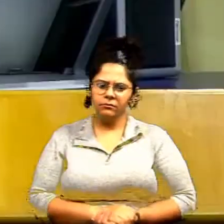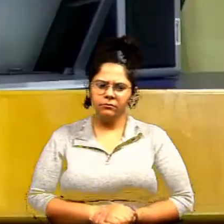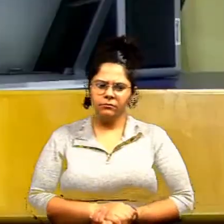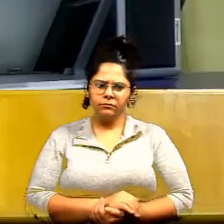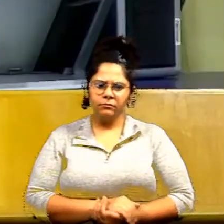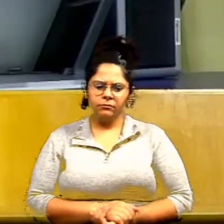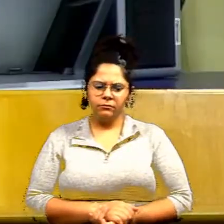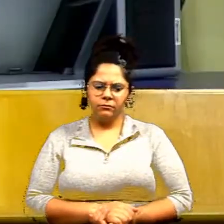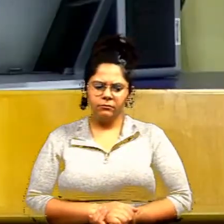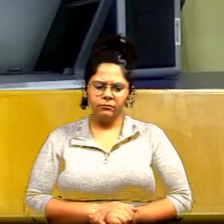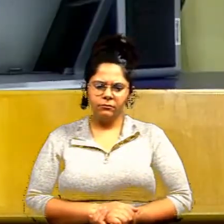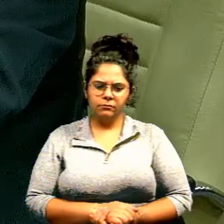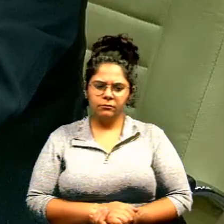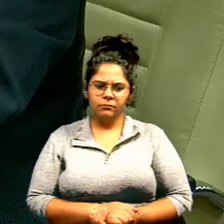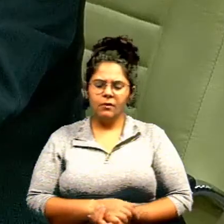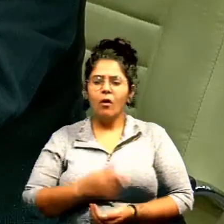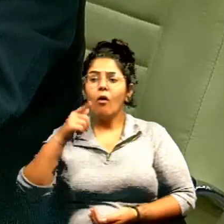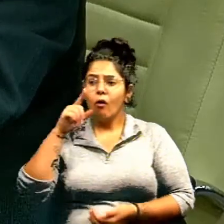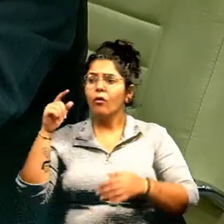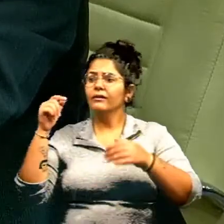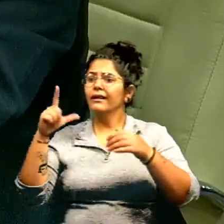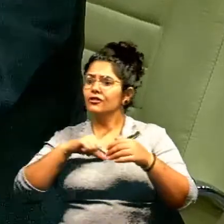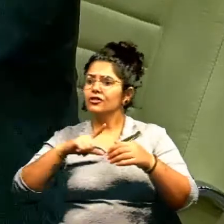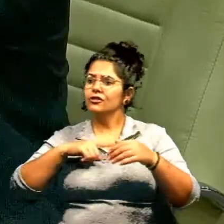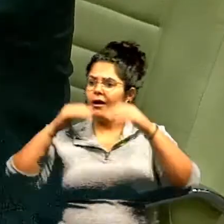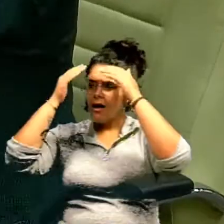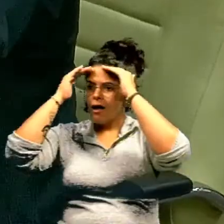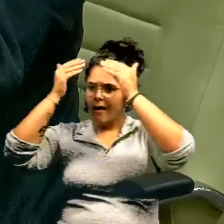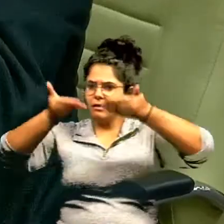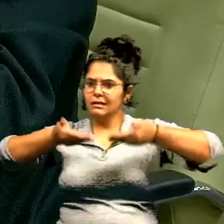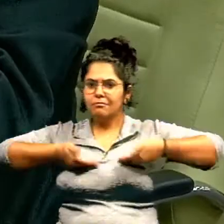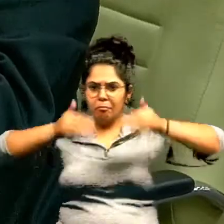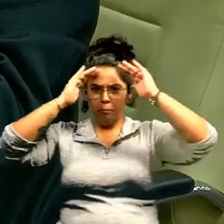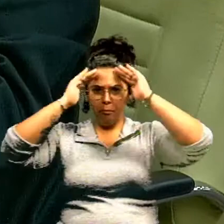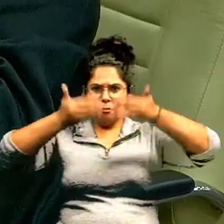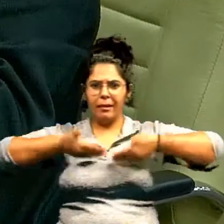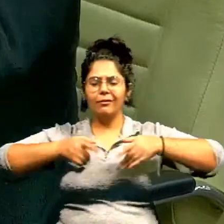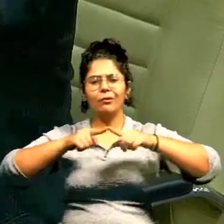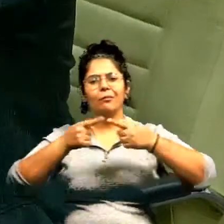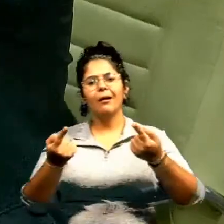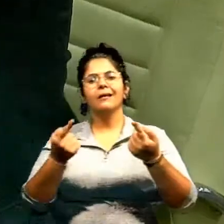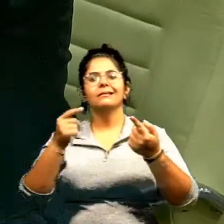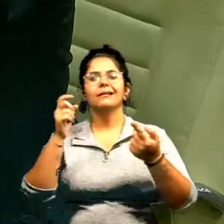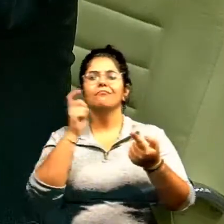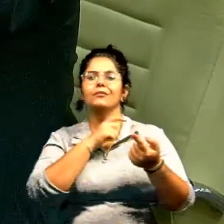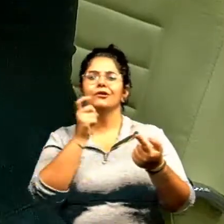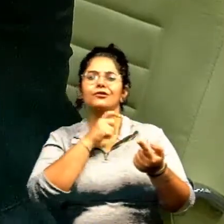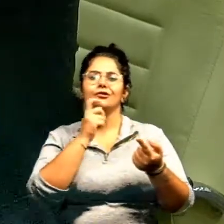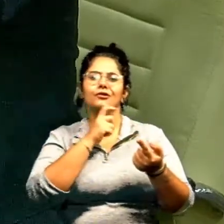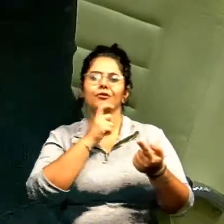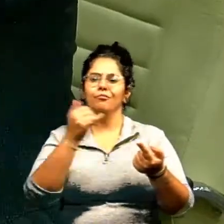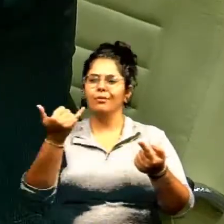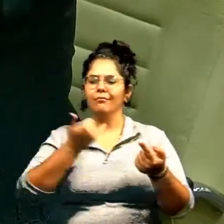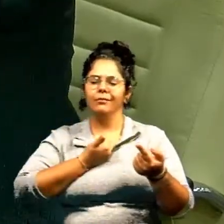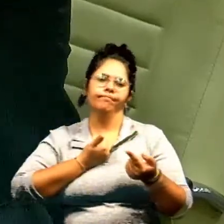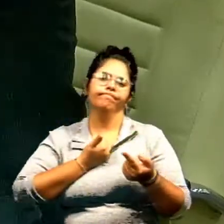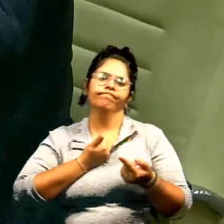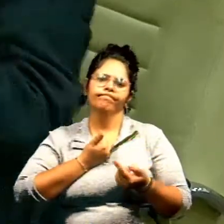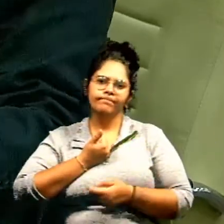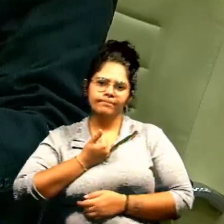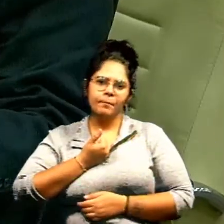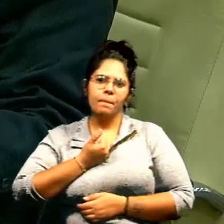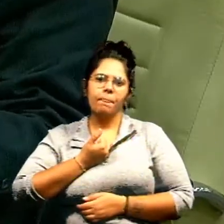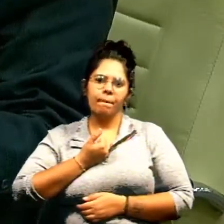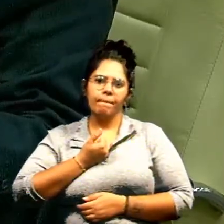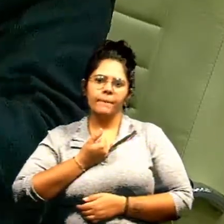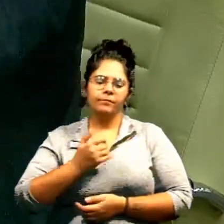Pode concluir. Até ontem, ele me respeitava. Mas, ontem de ontem, ele mentiu para mim. E o homem não pode mentir. O homem tem que ter uma palavra só